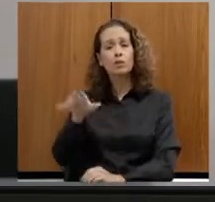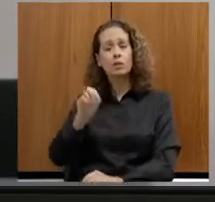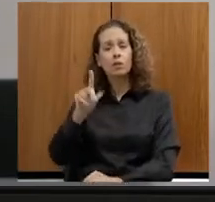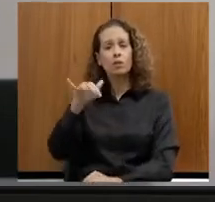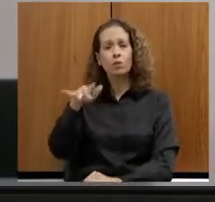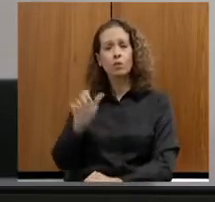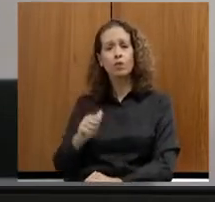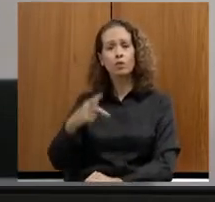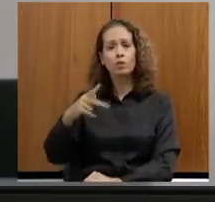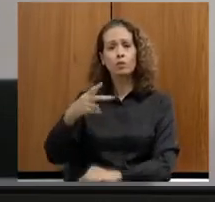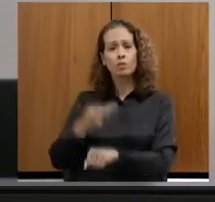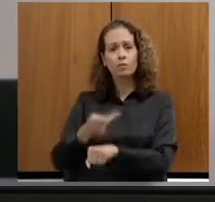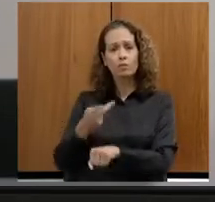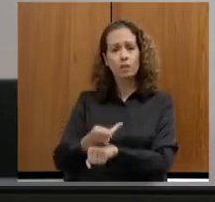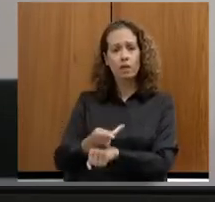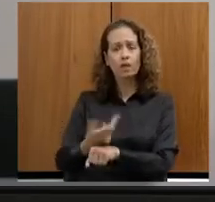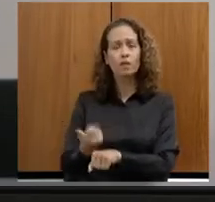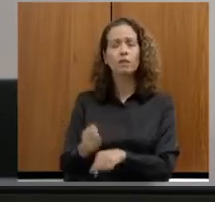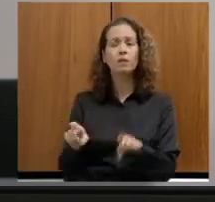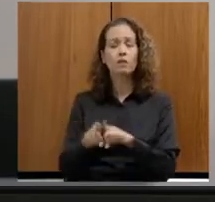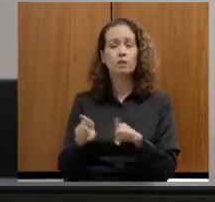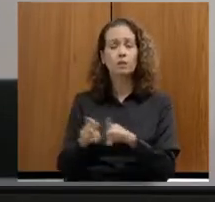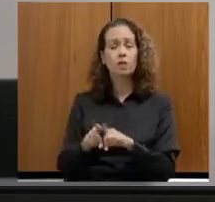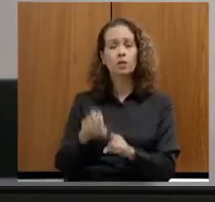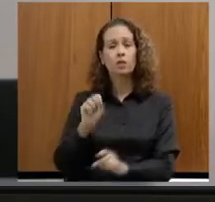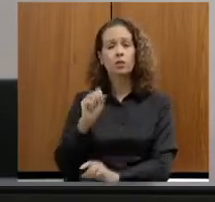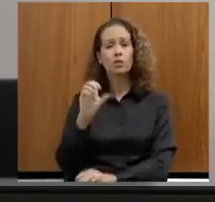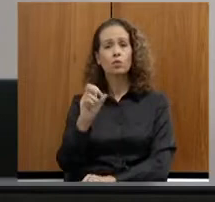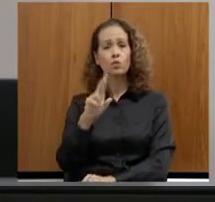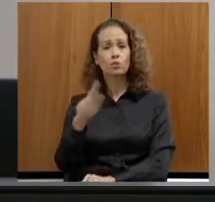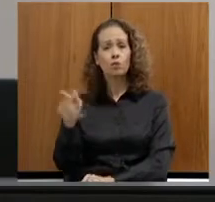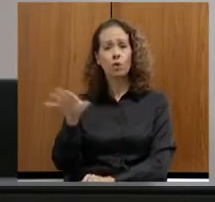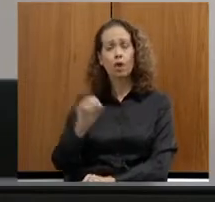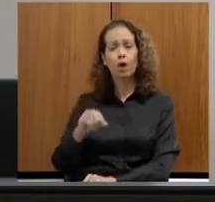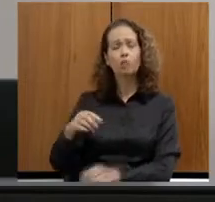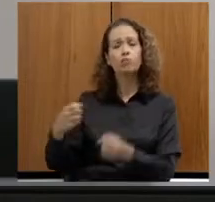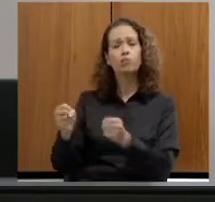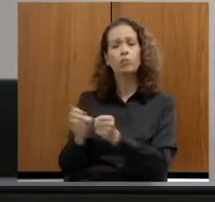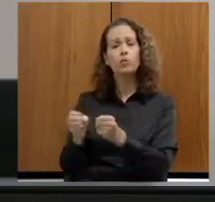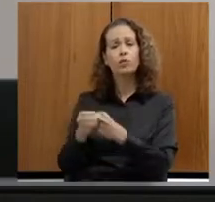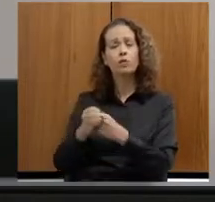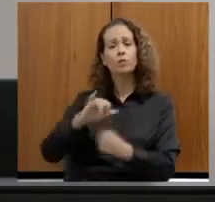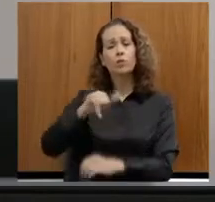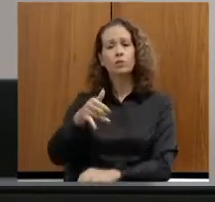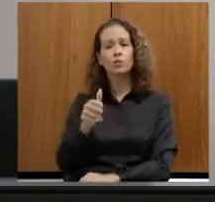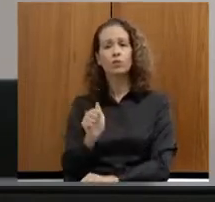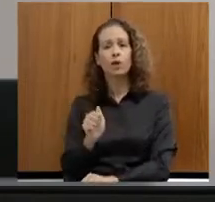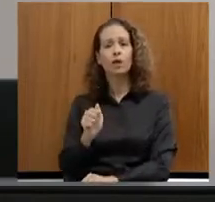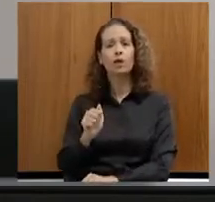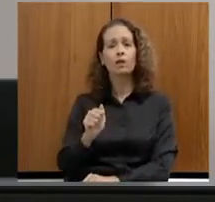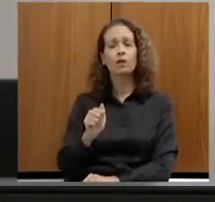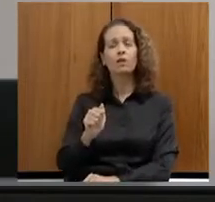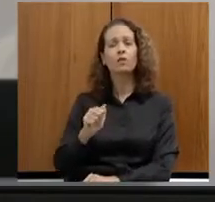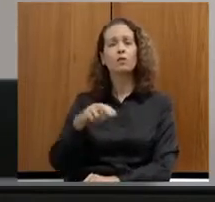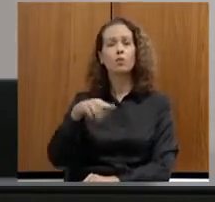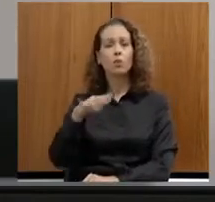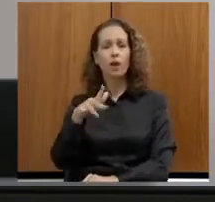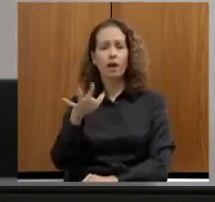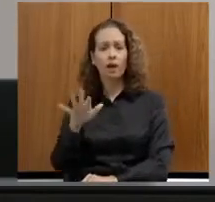Quilombos da Areão, Sorrão e Serra, no município de Januária, Comunidade Quilambola Grauatá,